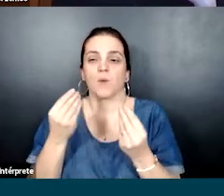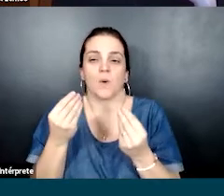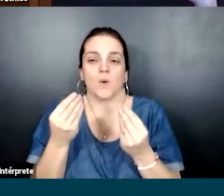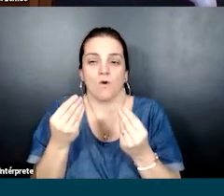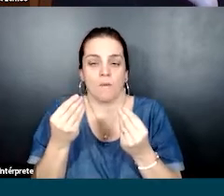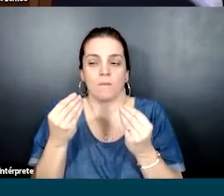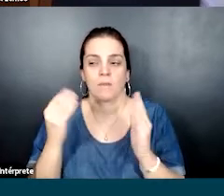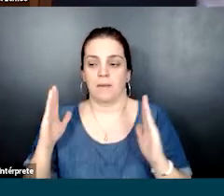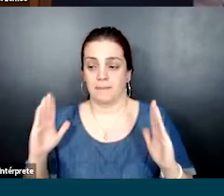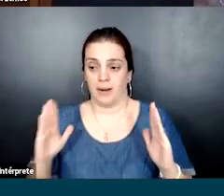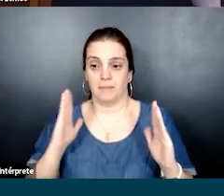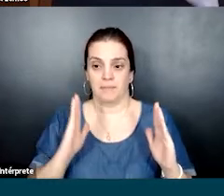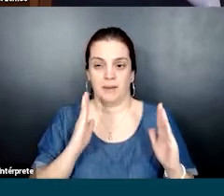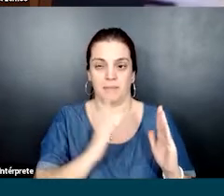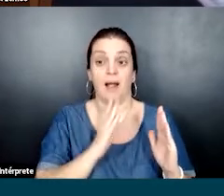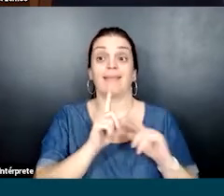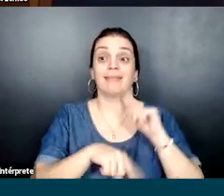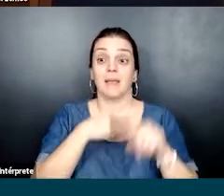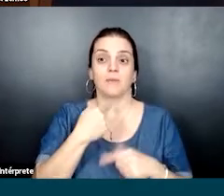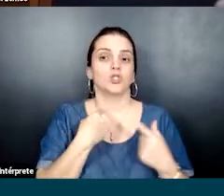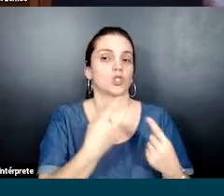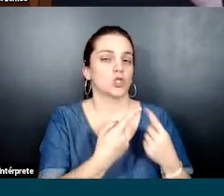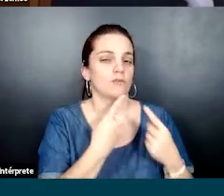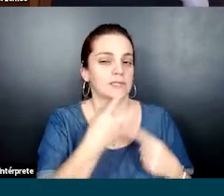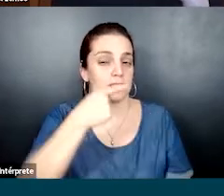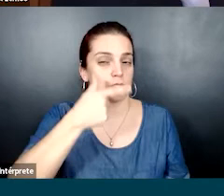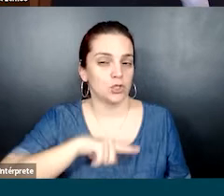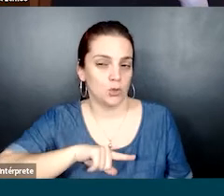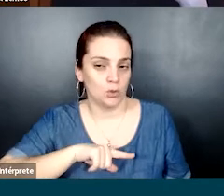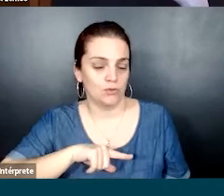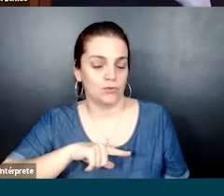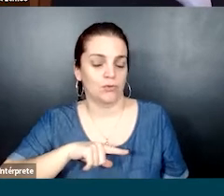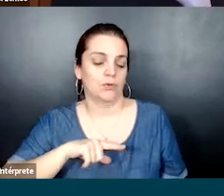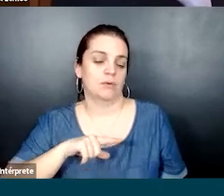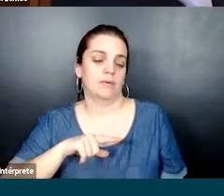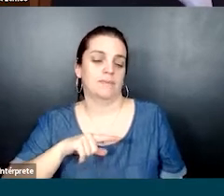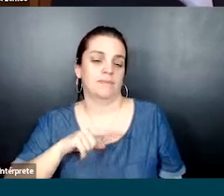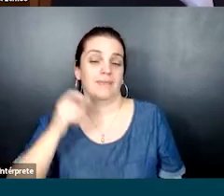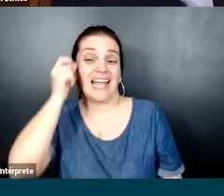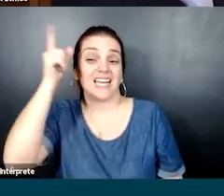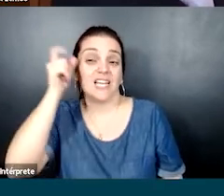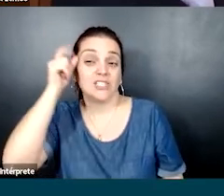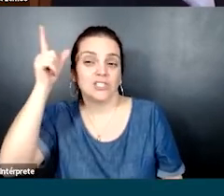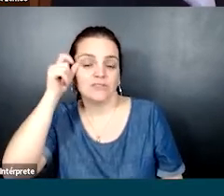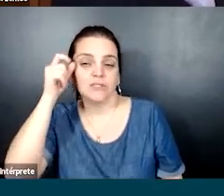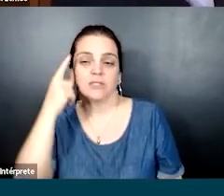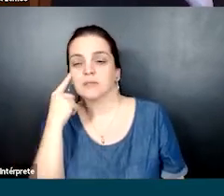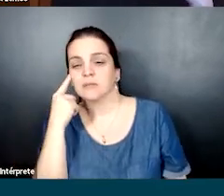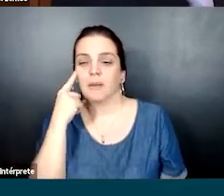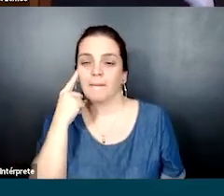nosso próximo passo, né, que era tentar, de novo, conversar com as crianças. Isso, aliado ao processo criativo do time,